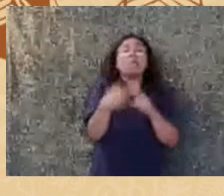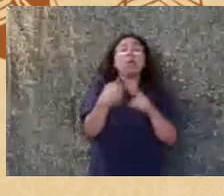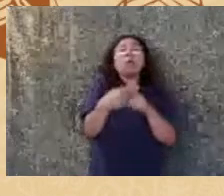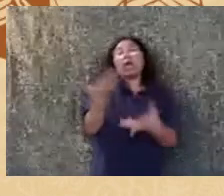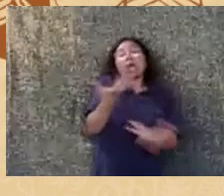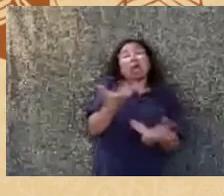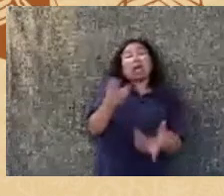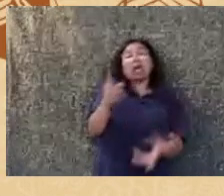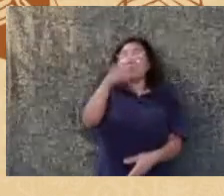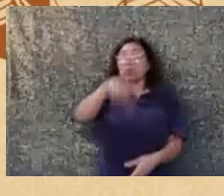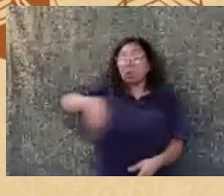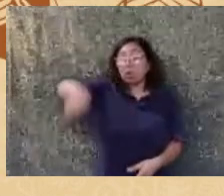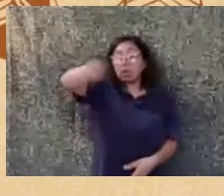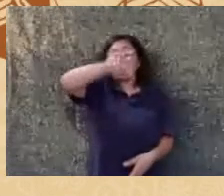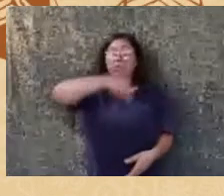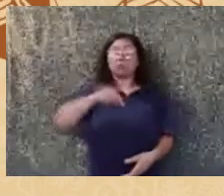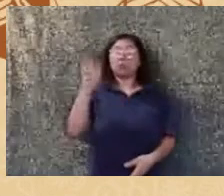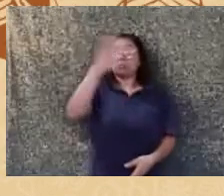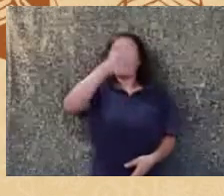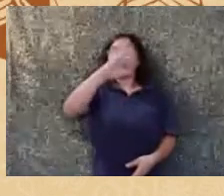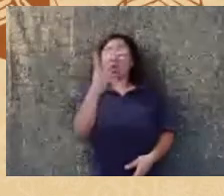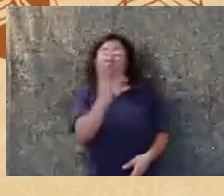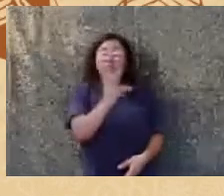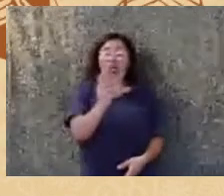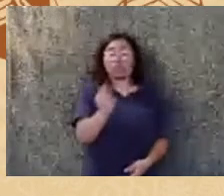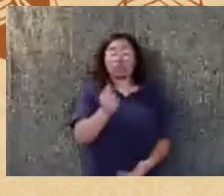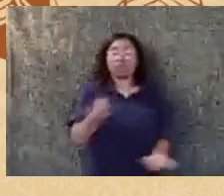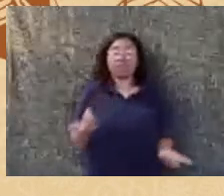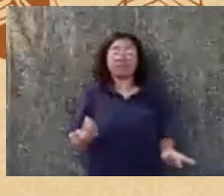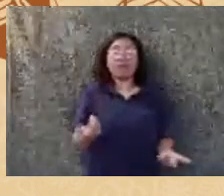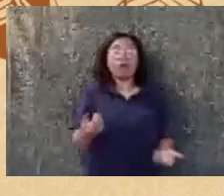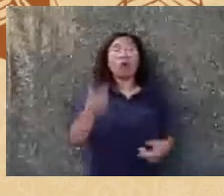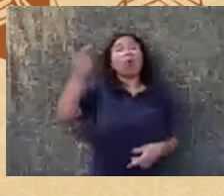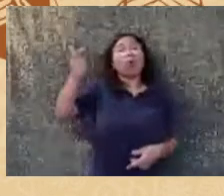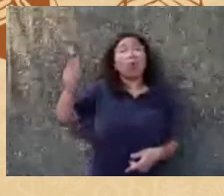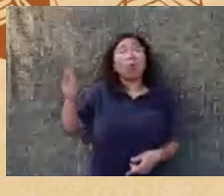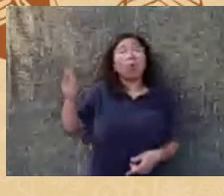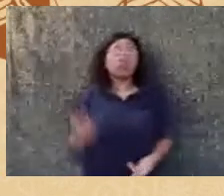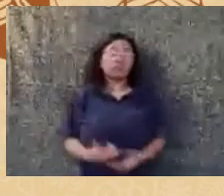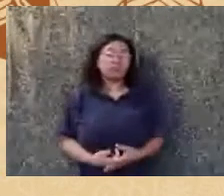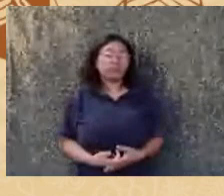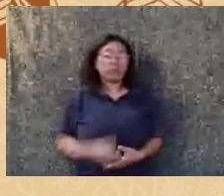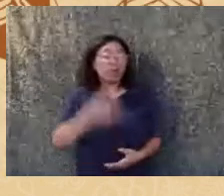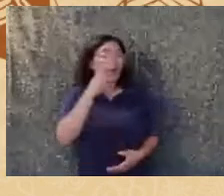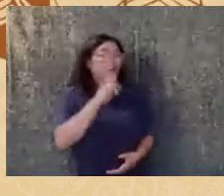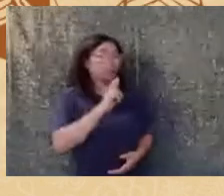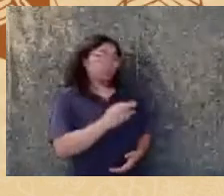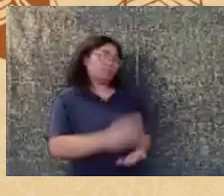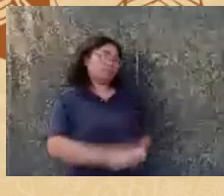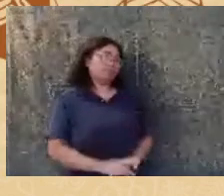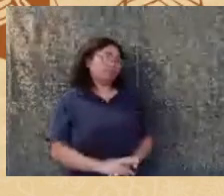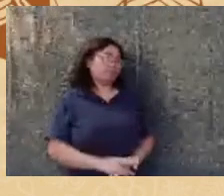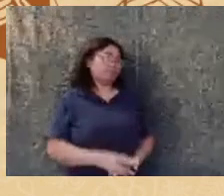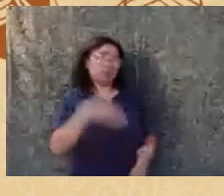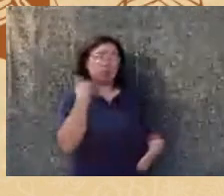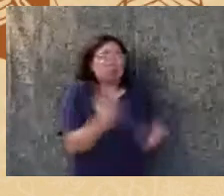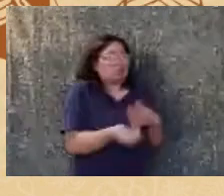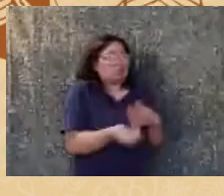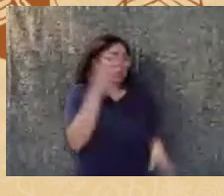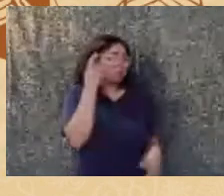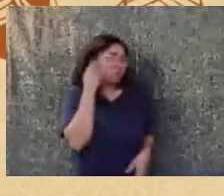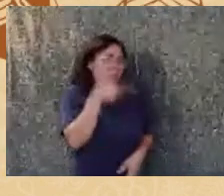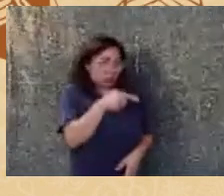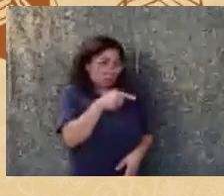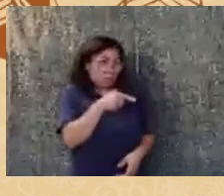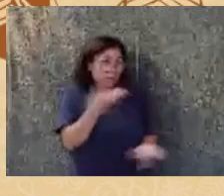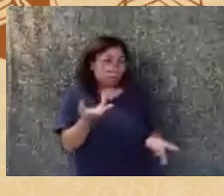diz seja qual for seja o que for que você pensa a respeito do valor dos testes de QI nós sabemos que isso